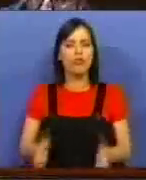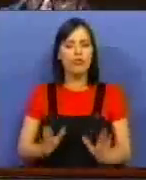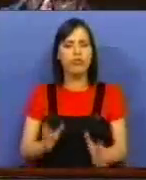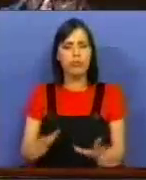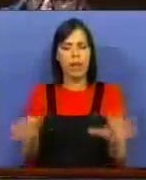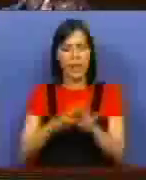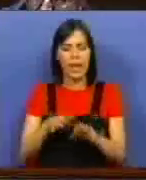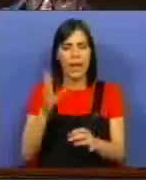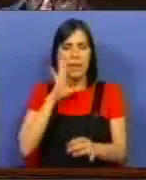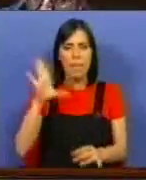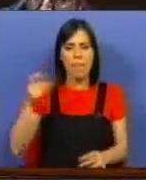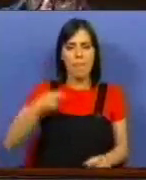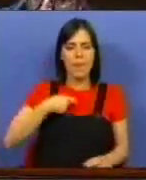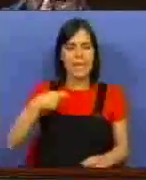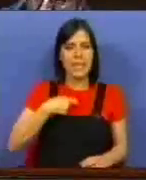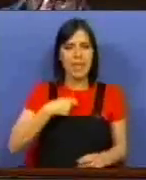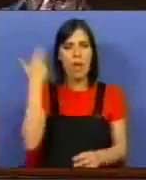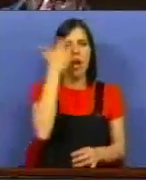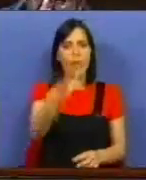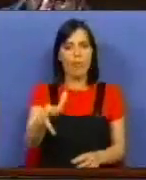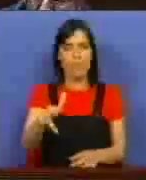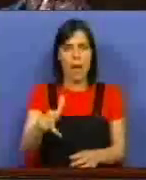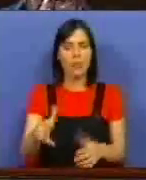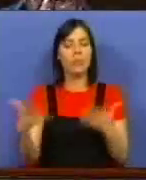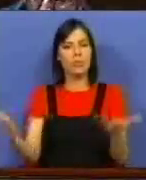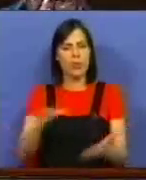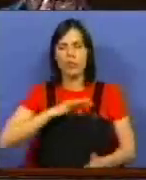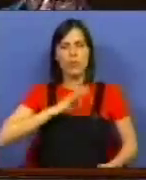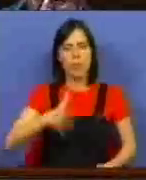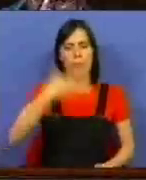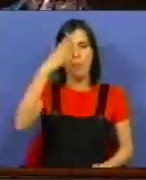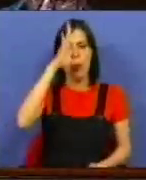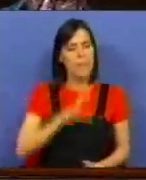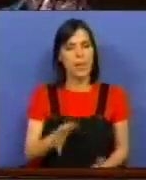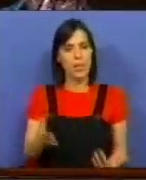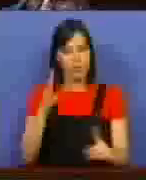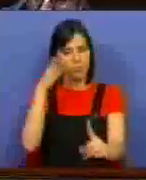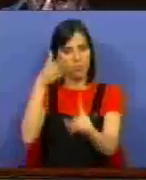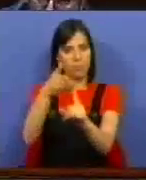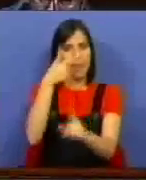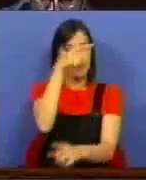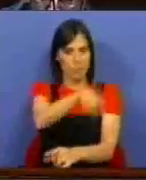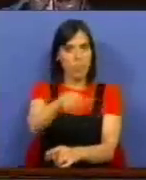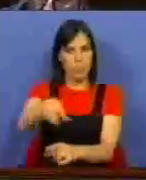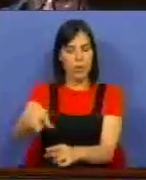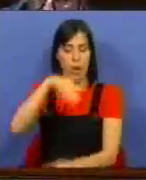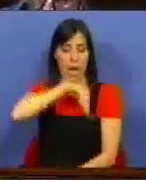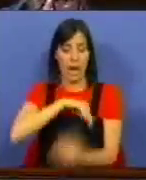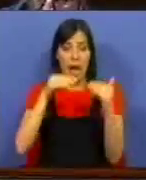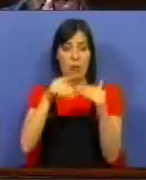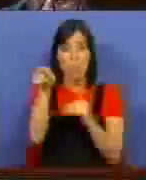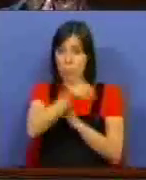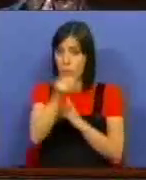sobre as pensões dos reformados. Sr. Primeiro-Ministro, está-se a dirigir a pessoas que ganham